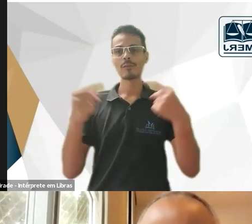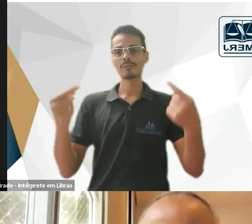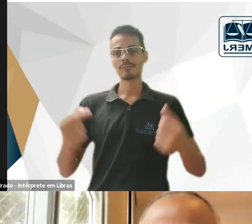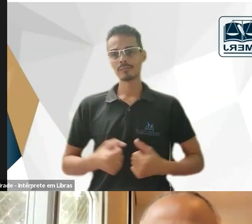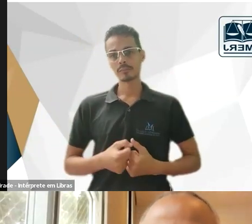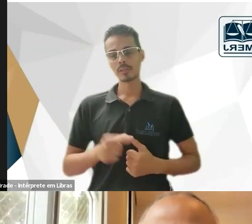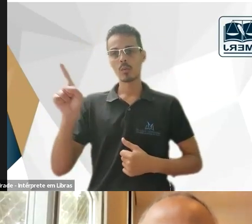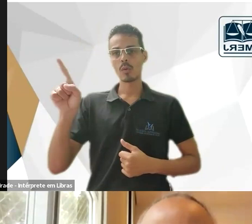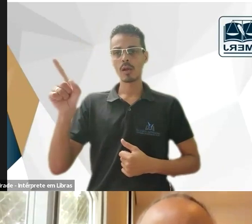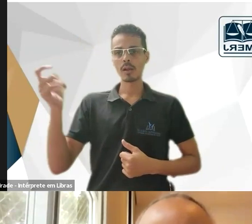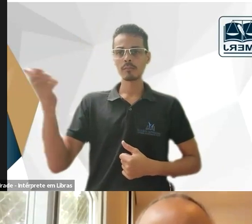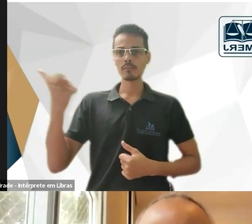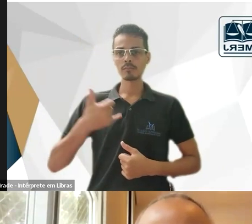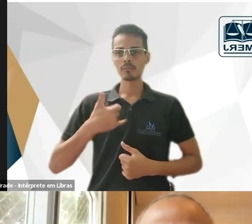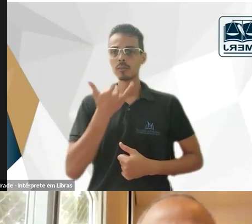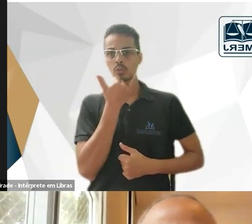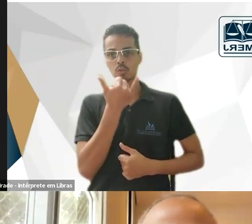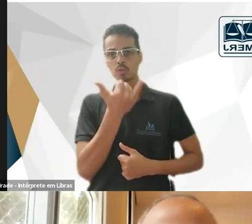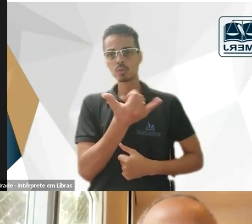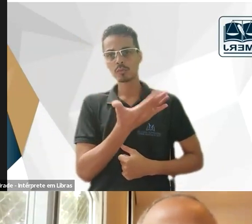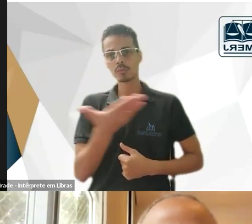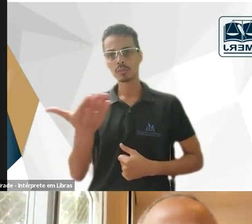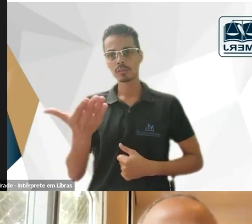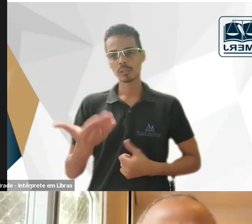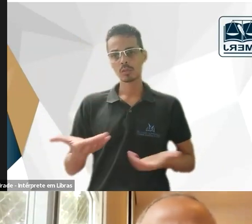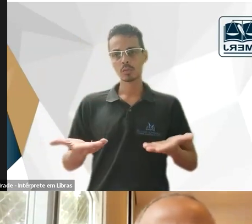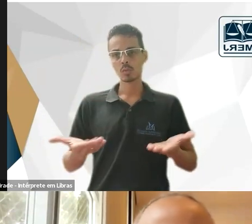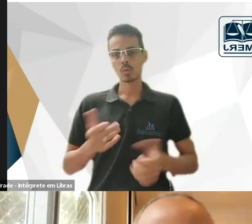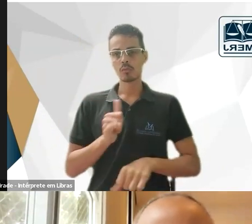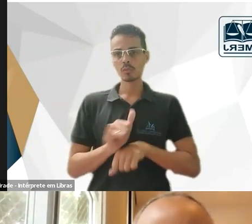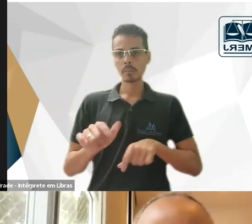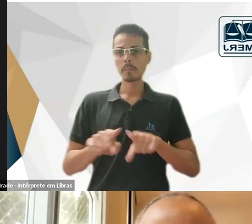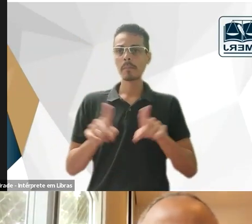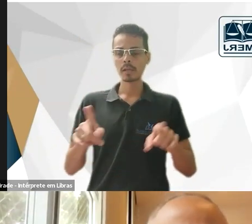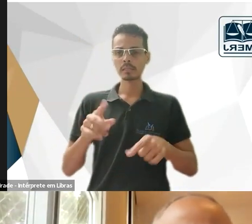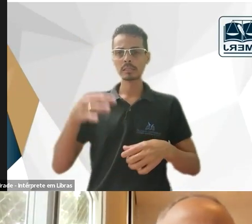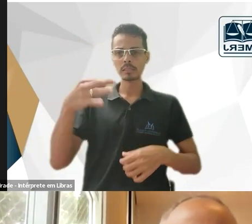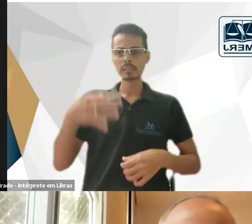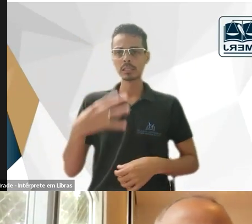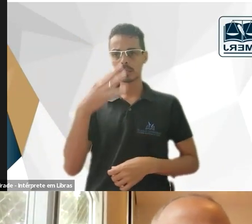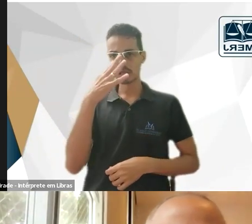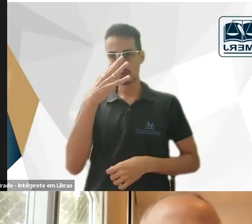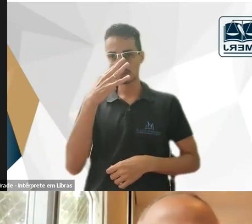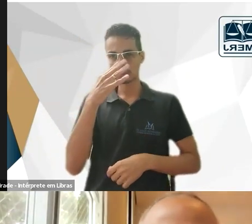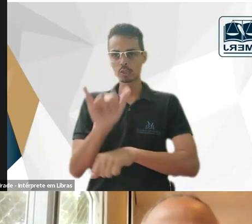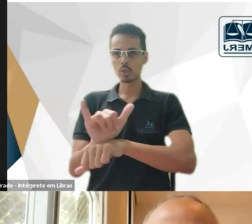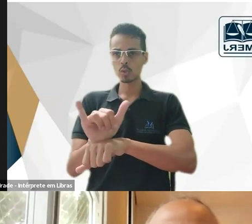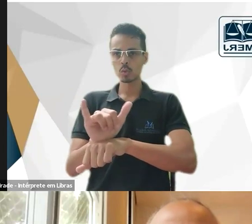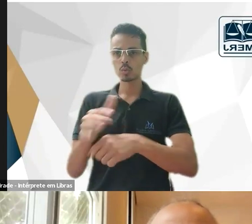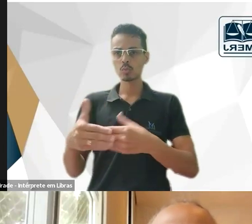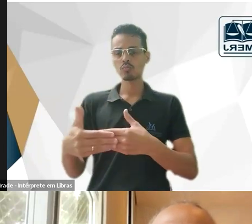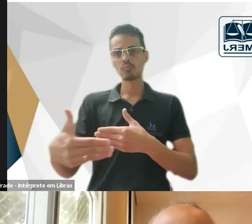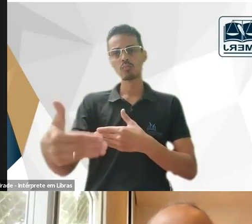desculpas por não estar presente, mas com certeza assistirá posteriormente o nosso evento, que vai ficar gravado